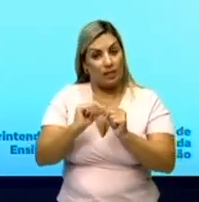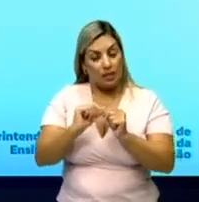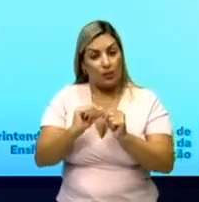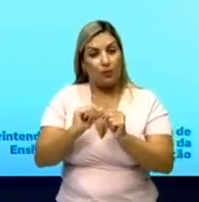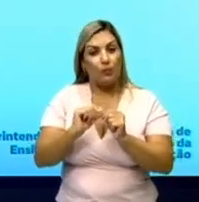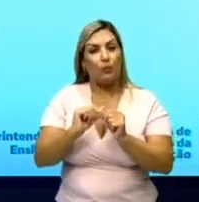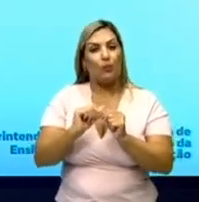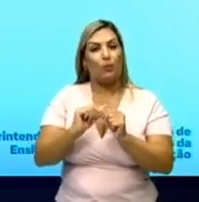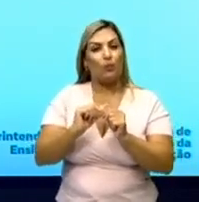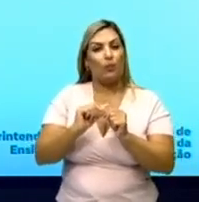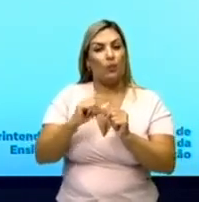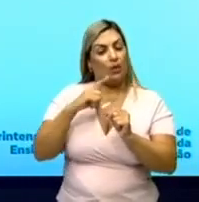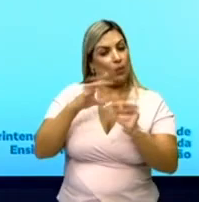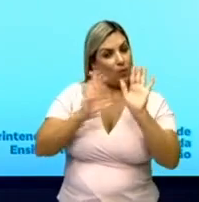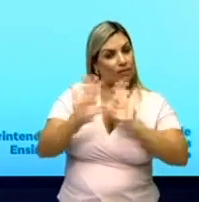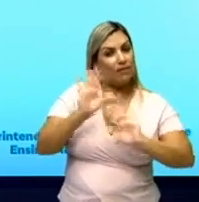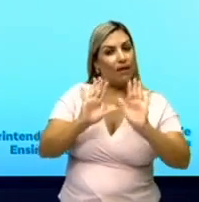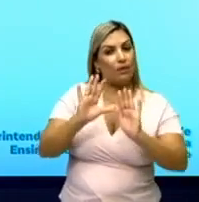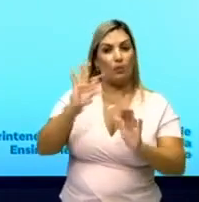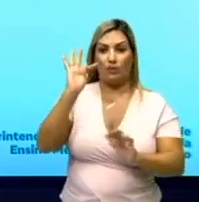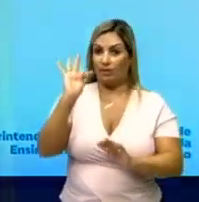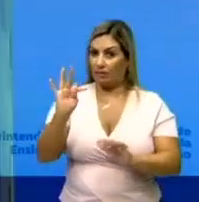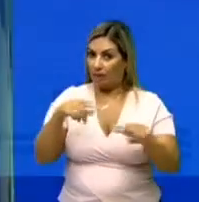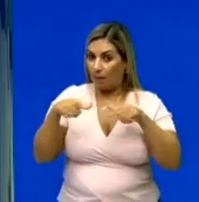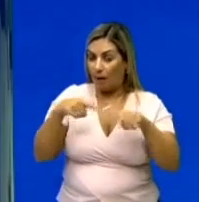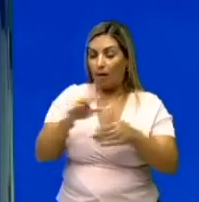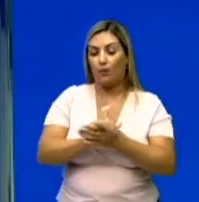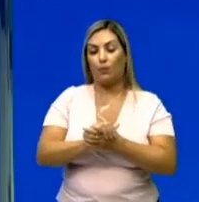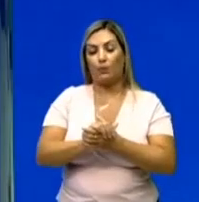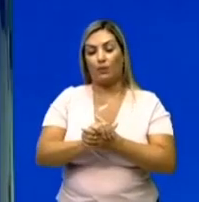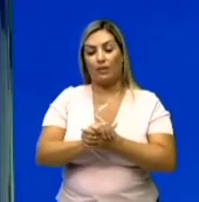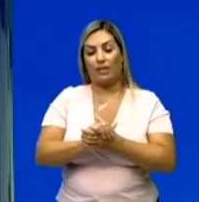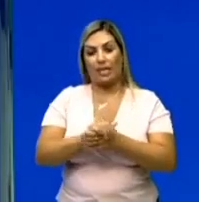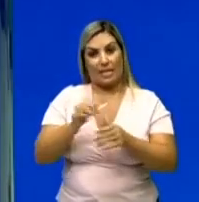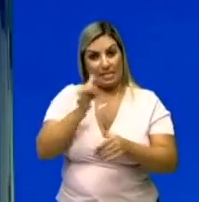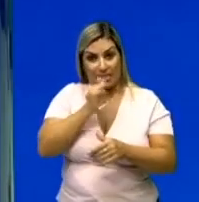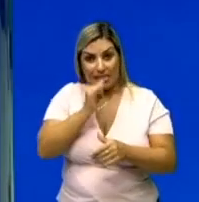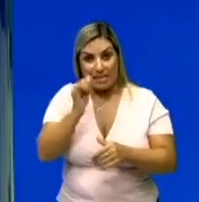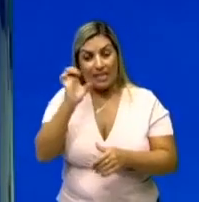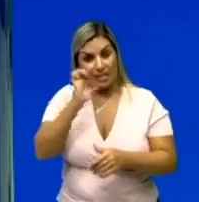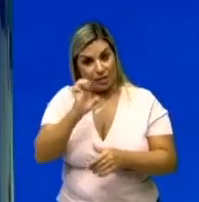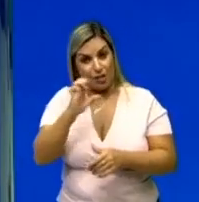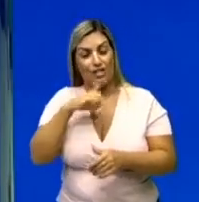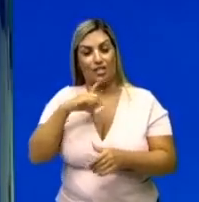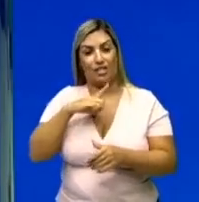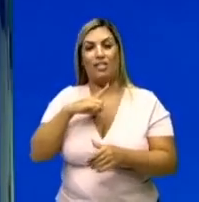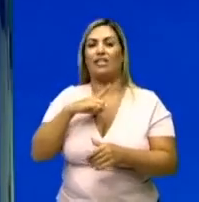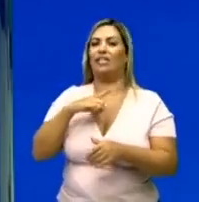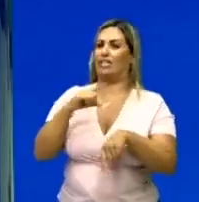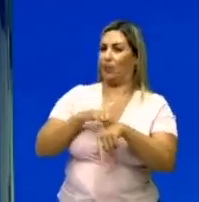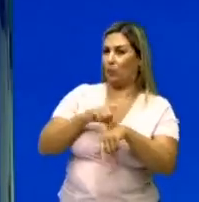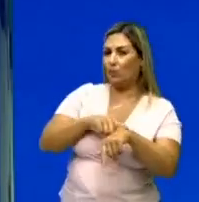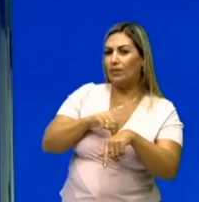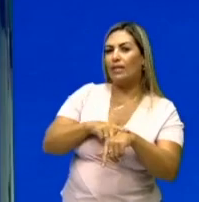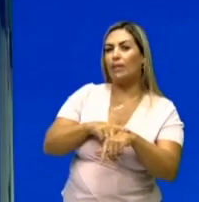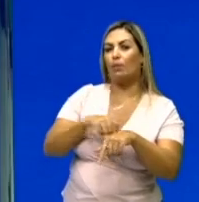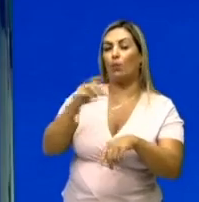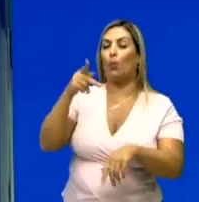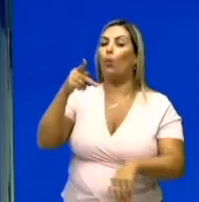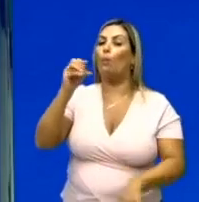uma certa realização de trabalho. E esse trabalho, esse gasto de energia, eu vou ter em certo tempo uma